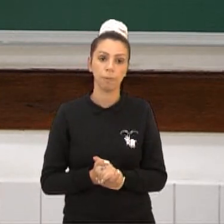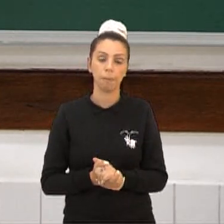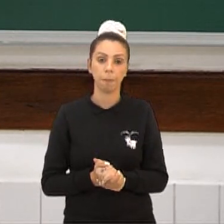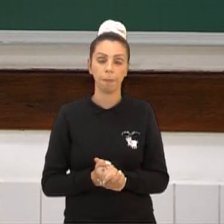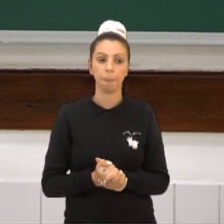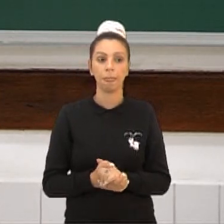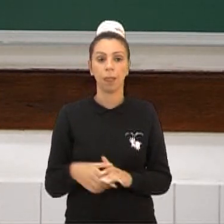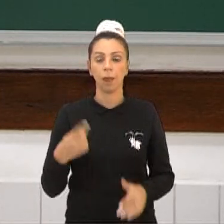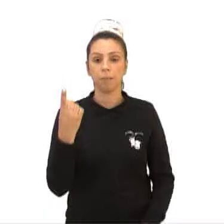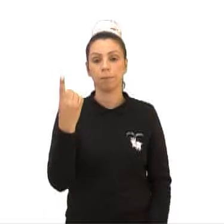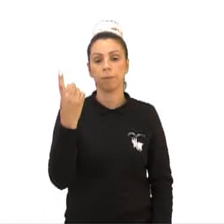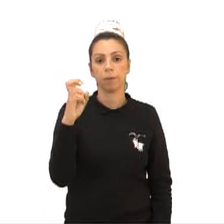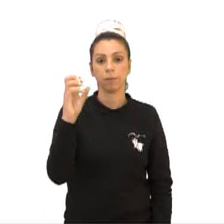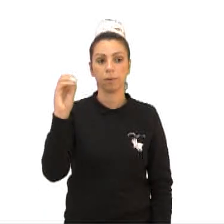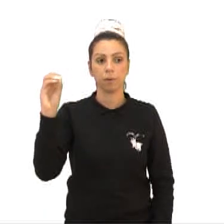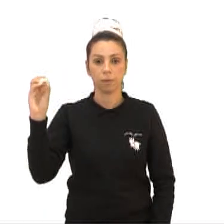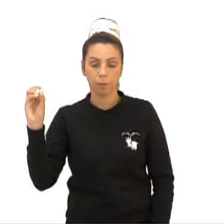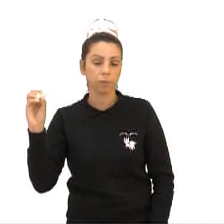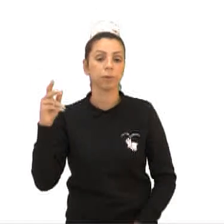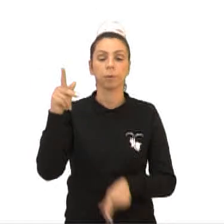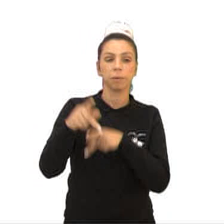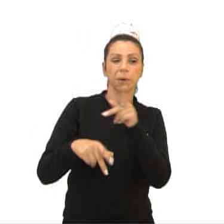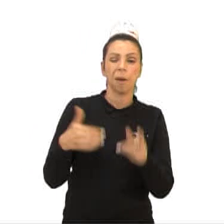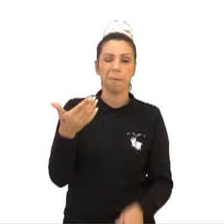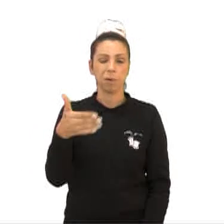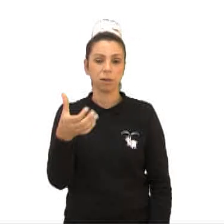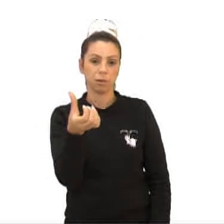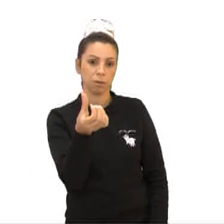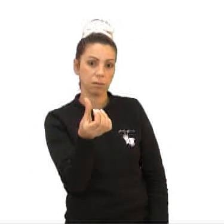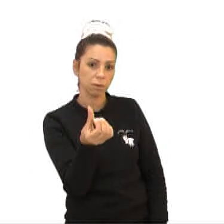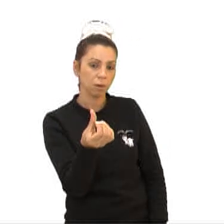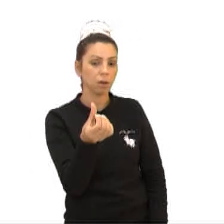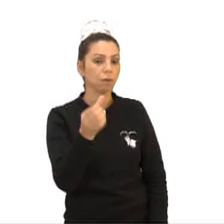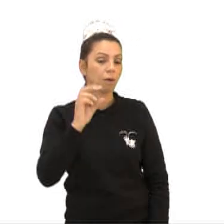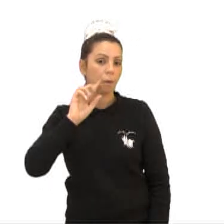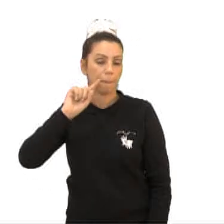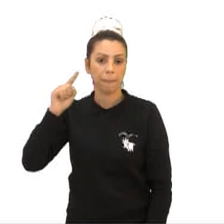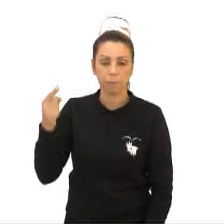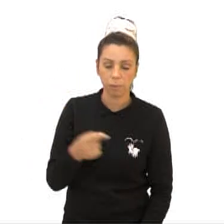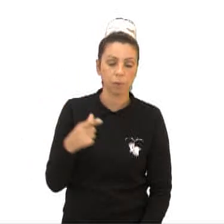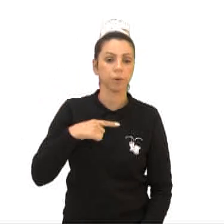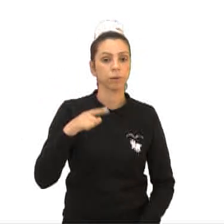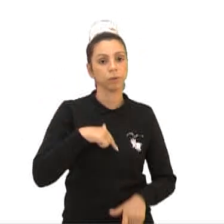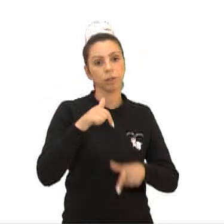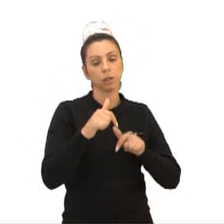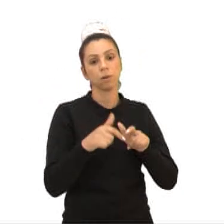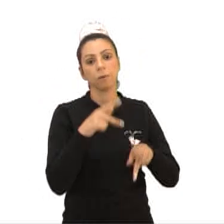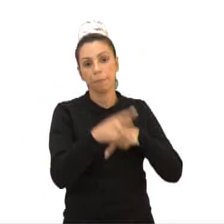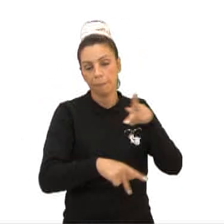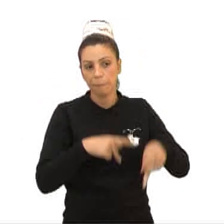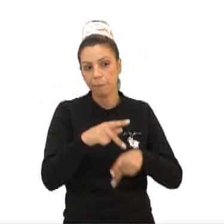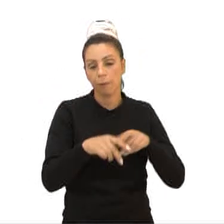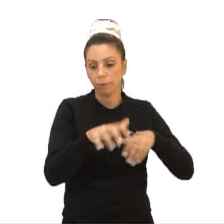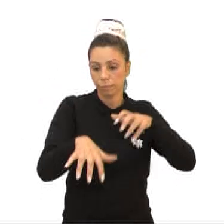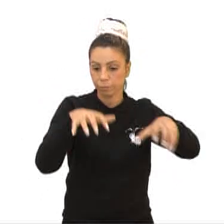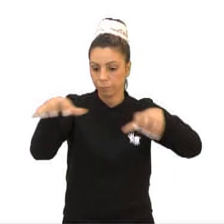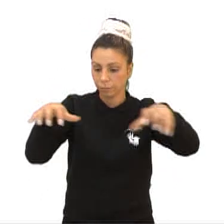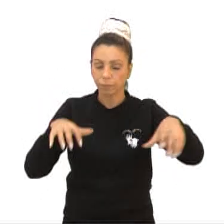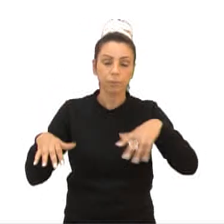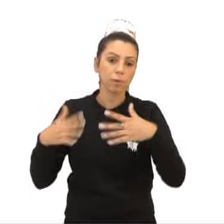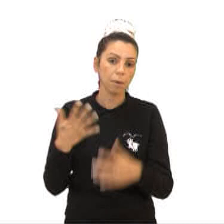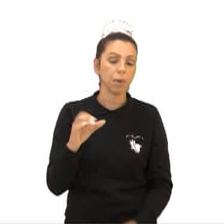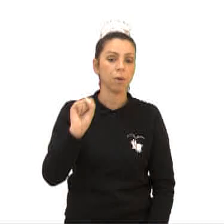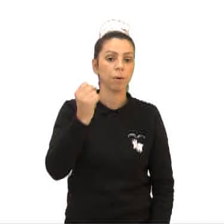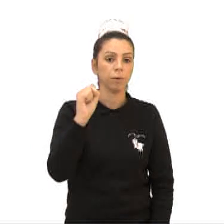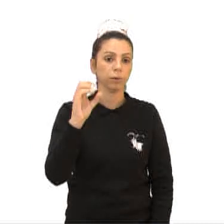Em 1500, uma população em torno de 6 milhões de nativos distribuídos em várias nações independentes, sendo que atualmente existe cerca de 800